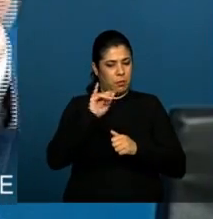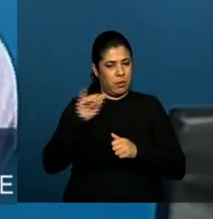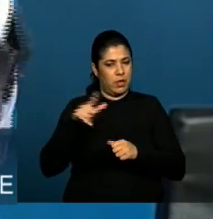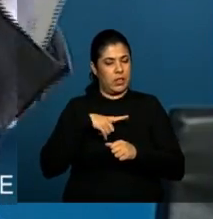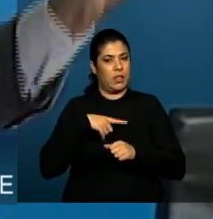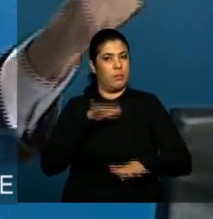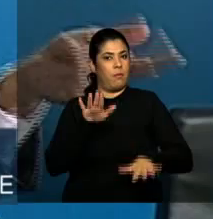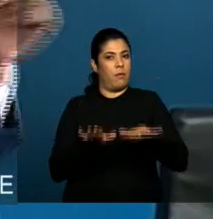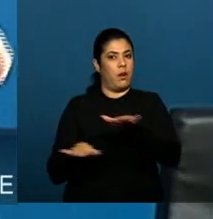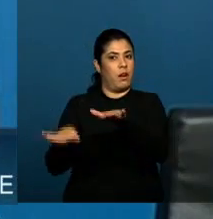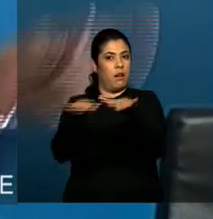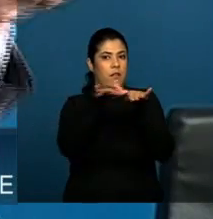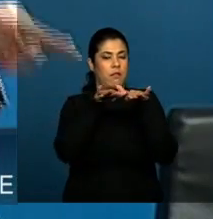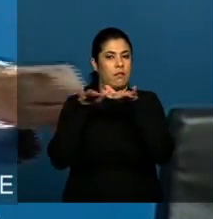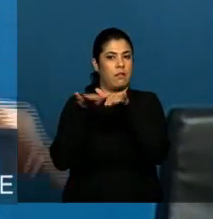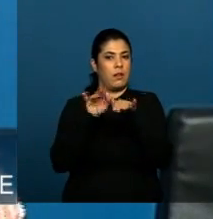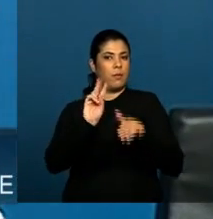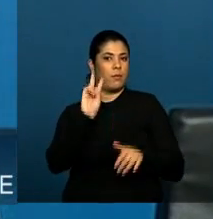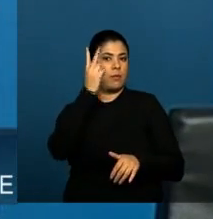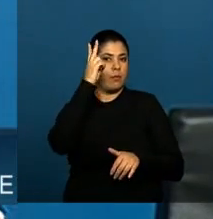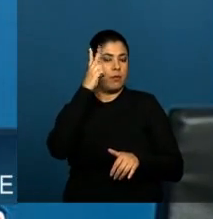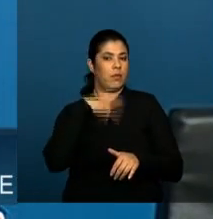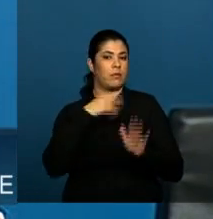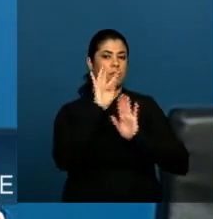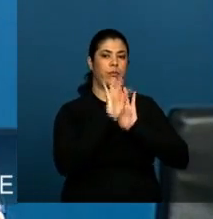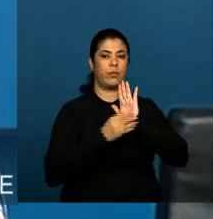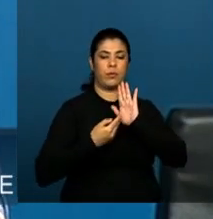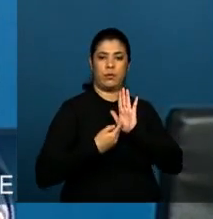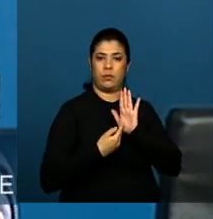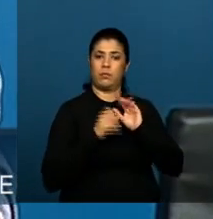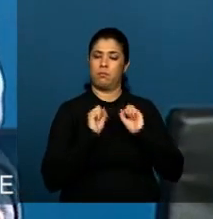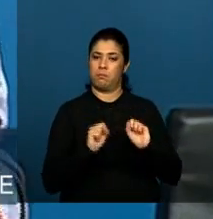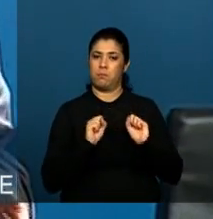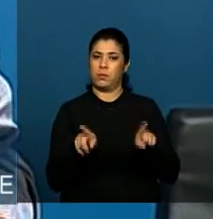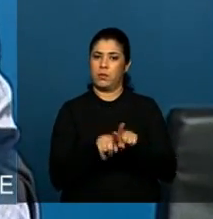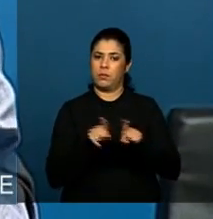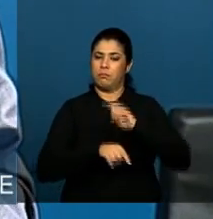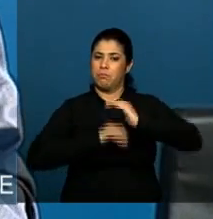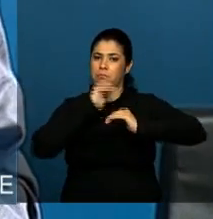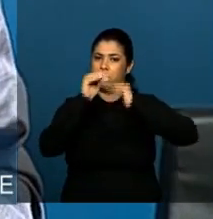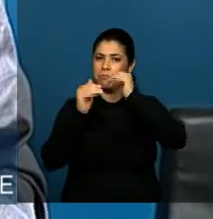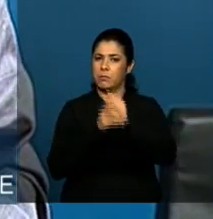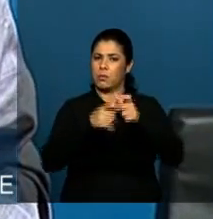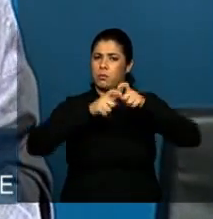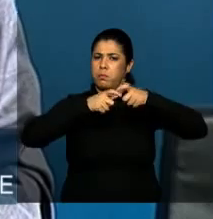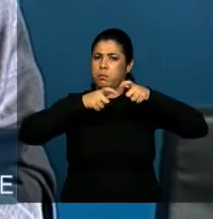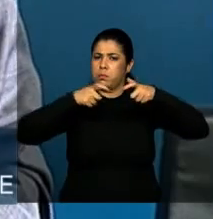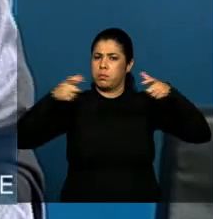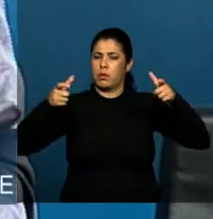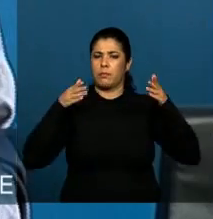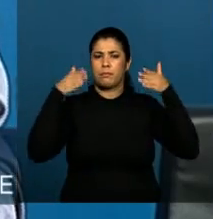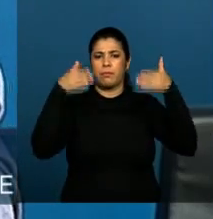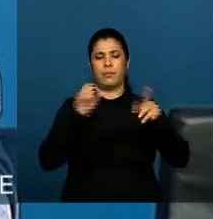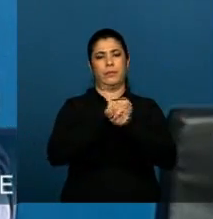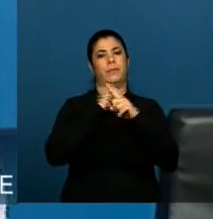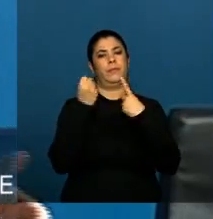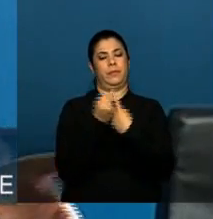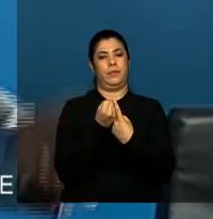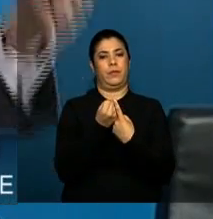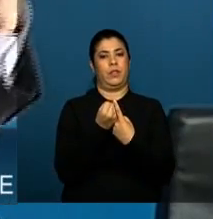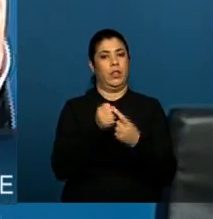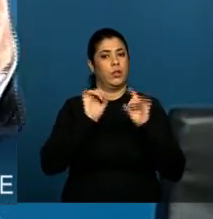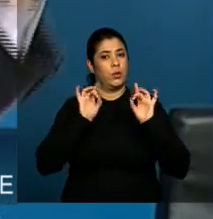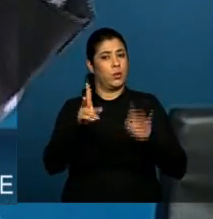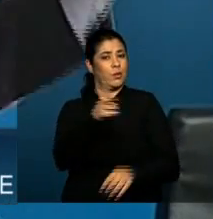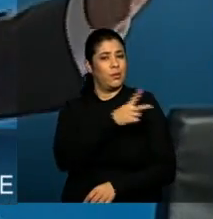equilíbrio entre os valores que se colocam na elaboração desse texto, só pode ser bem construída com uma ampla participação da sociedade. Somente